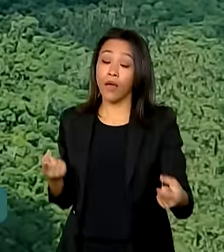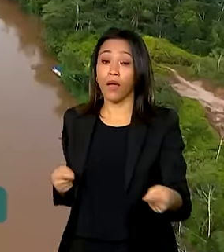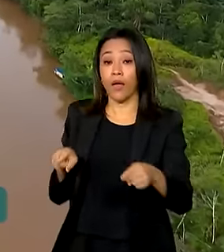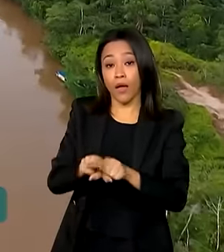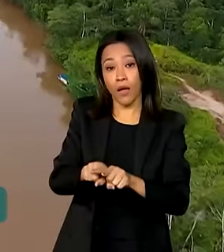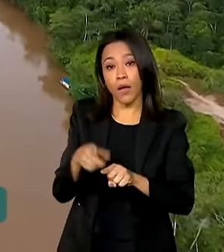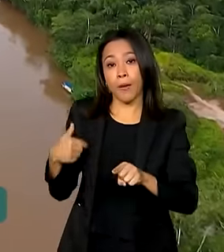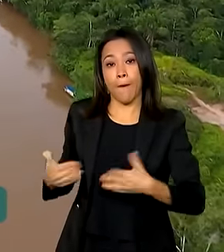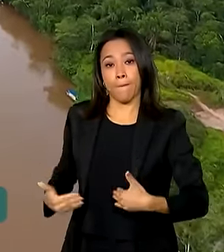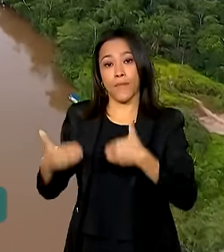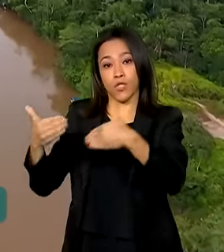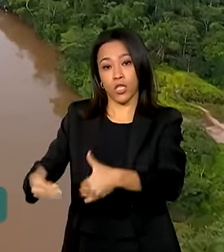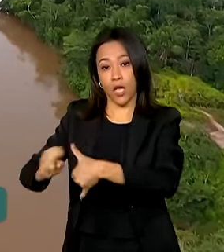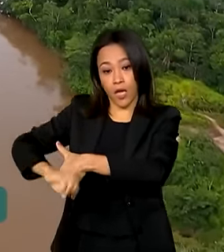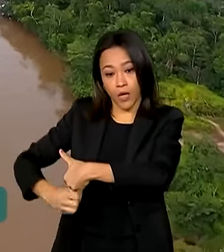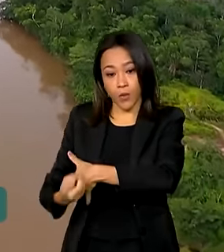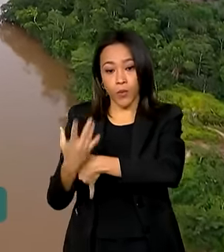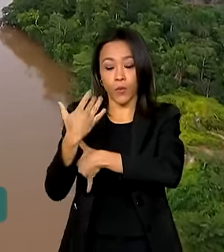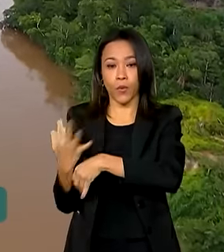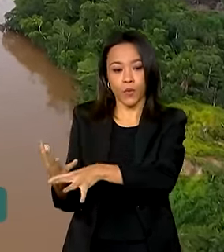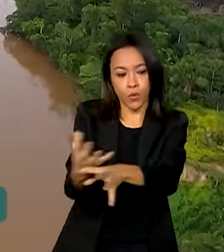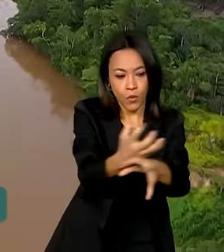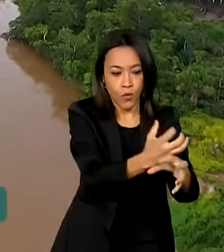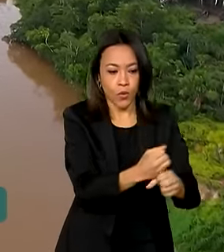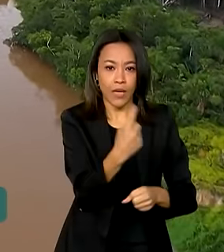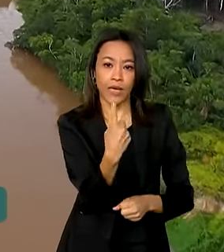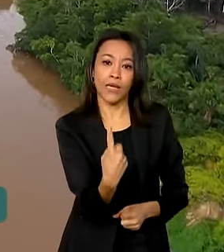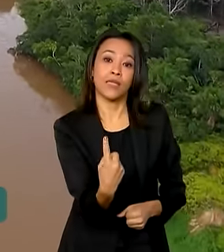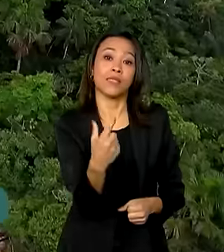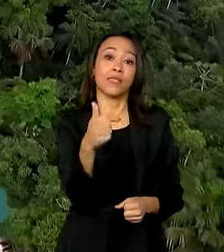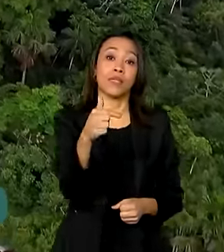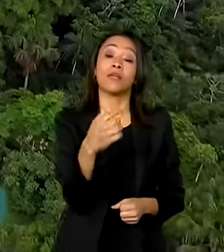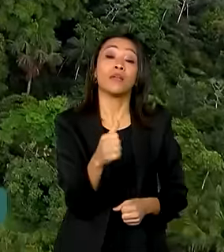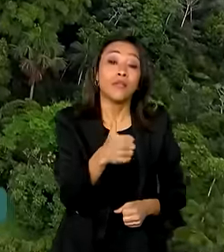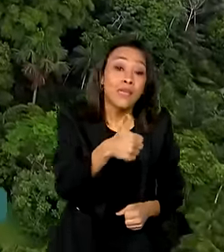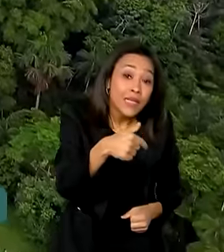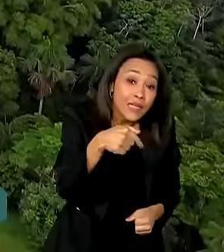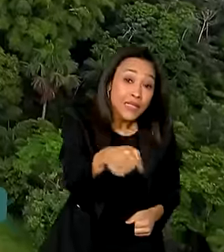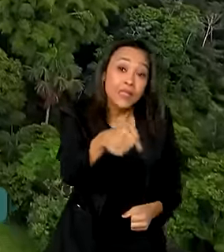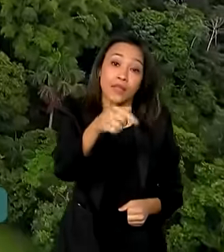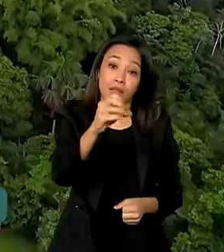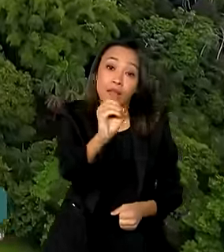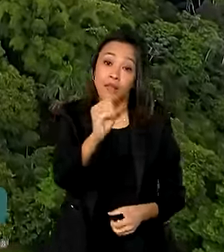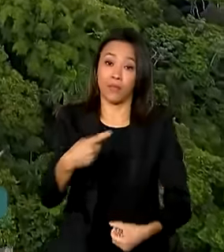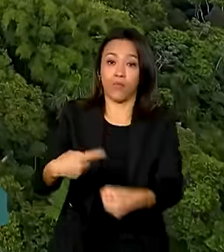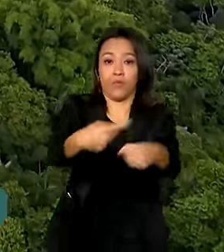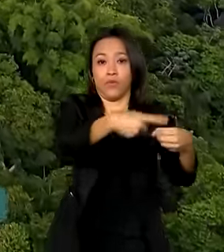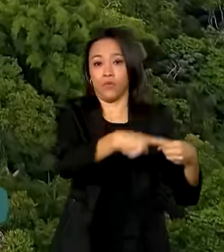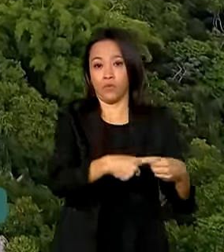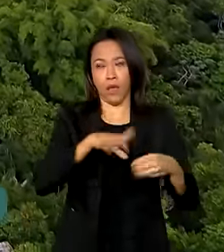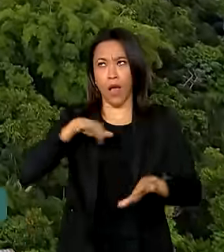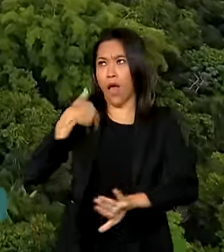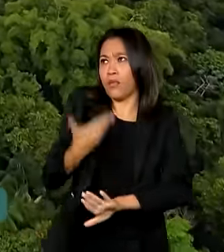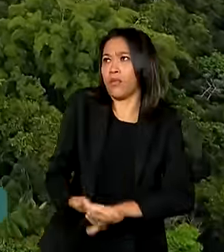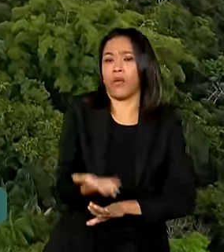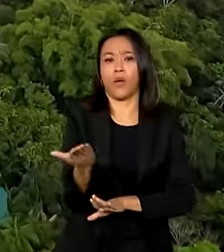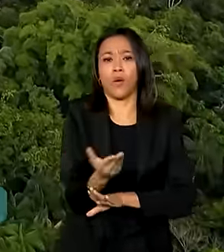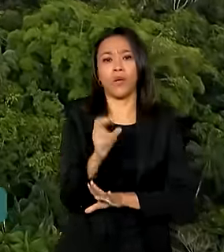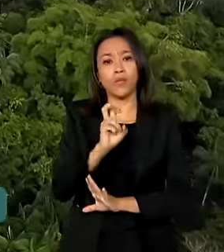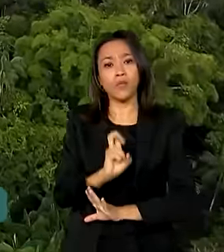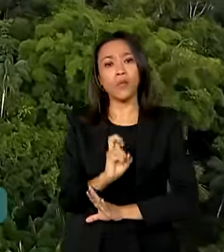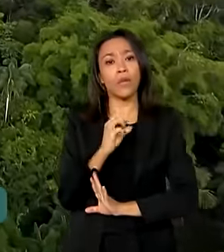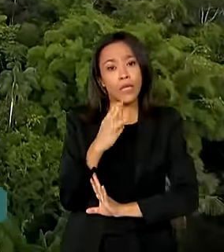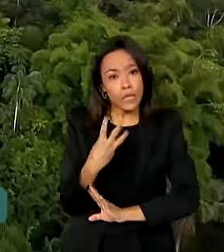Ambiente, em 70 municípios da Amazônia Legal. Até o momento, 53 cidades